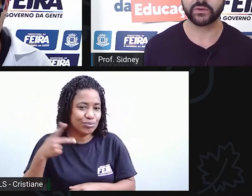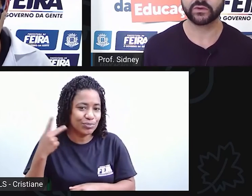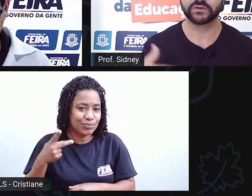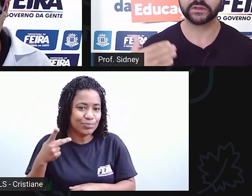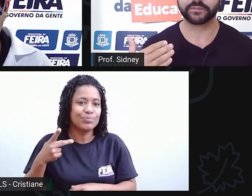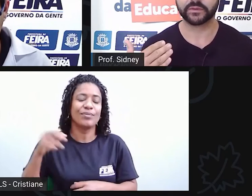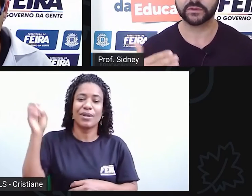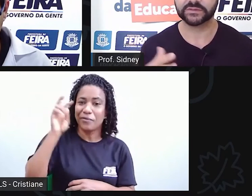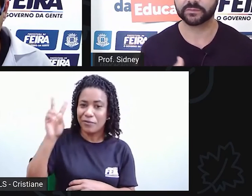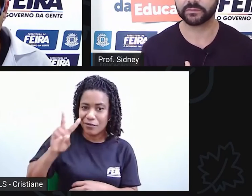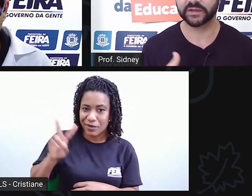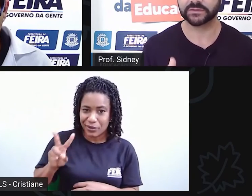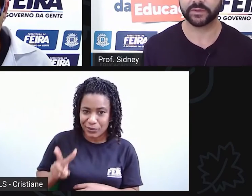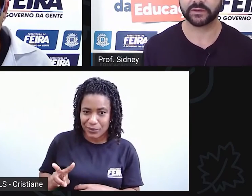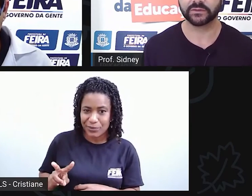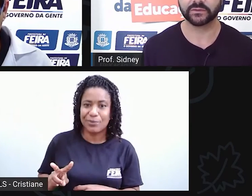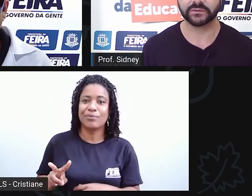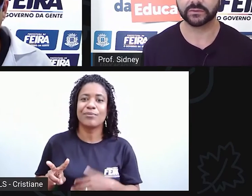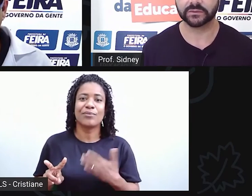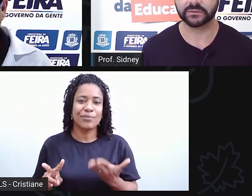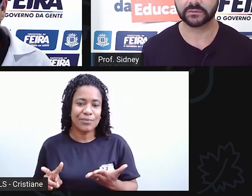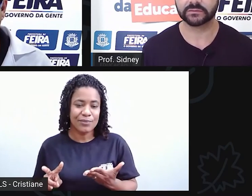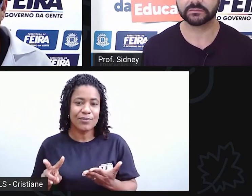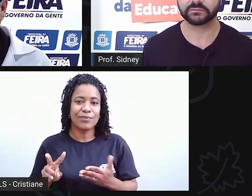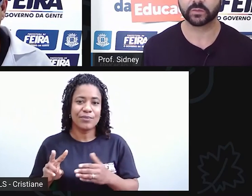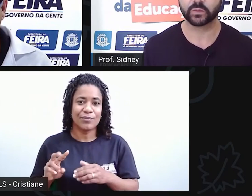vereador, depois passa um período,